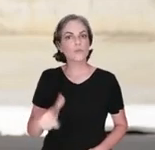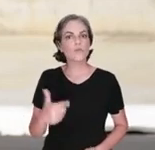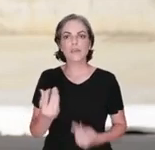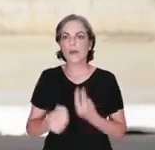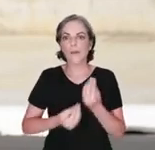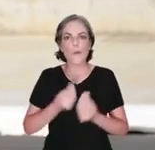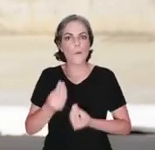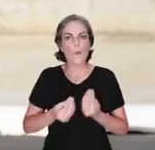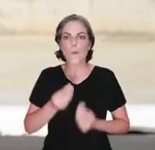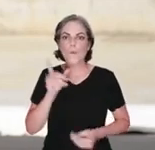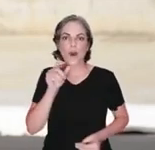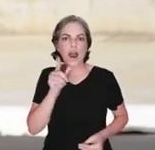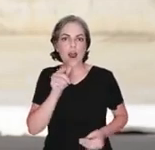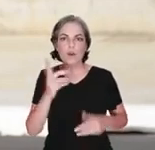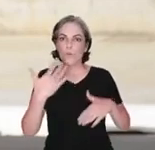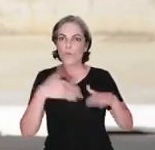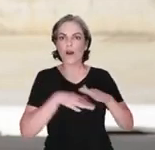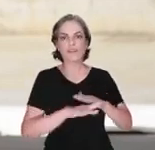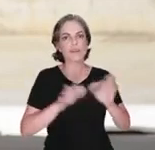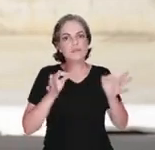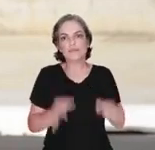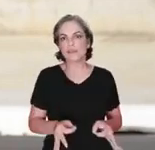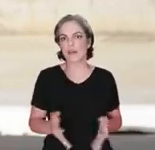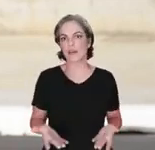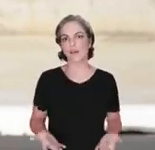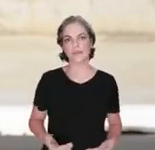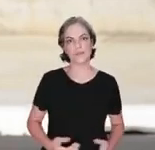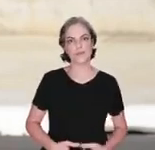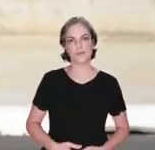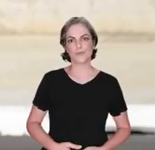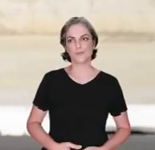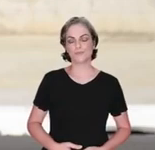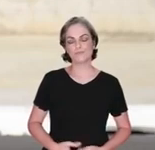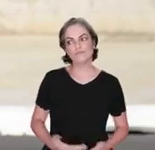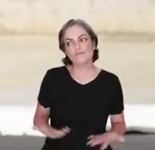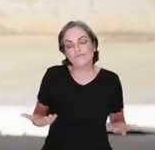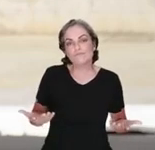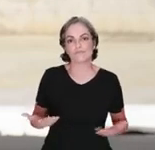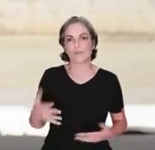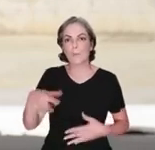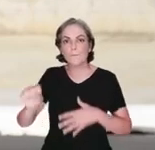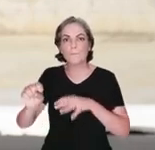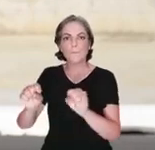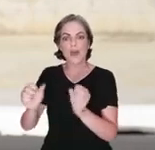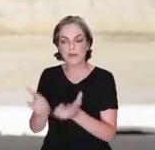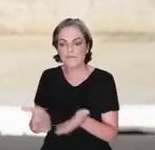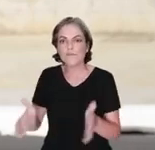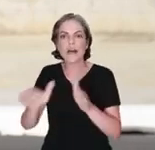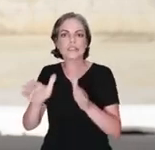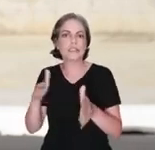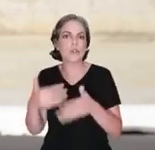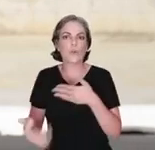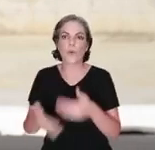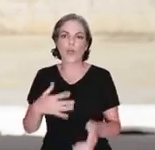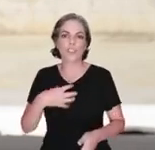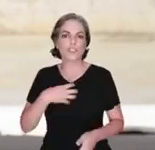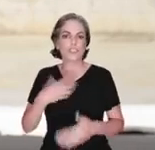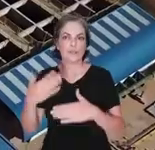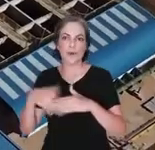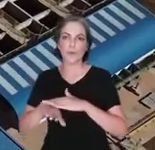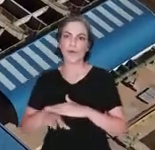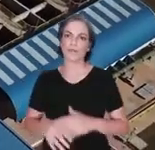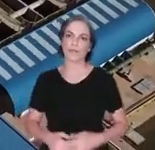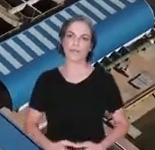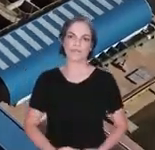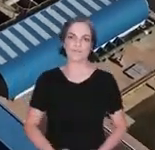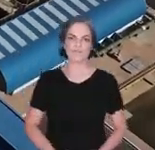guardar a água corretamente, então fica meio que em vasilhas de qualquer jeito, de qualquer maneira.